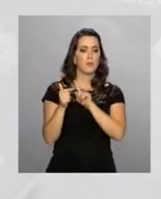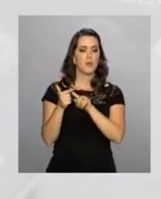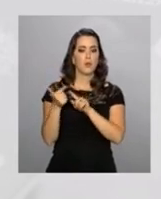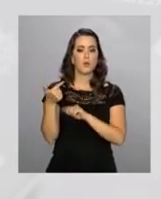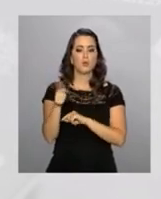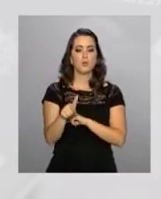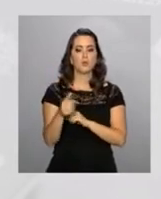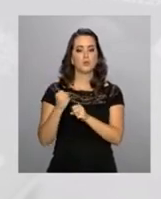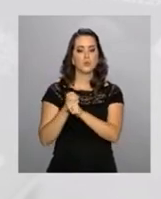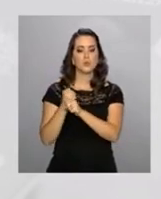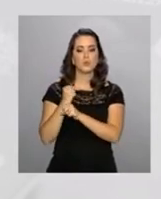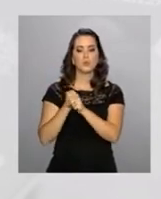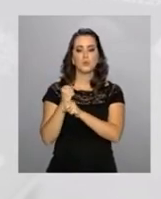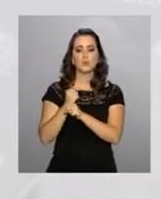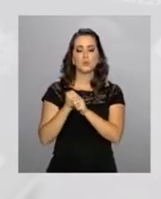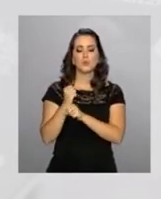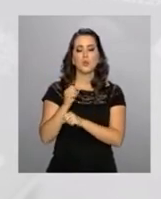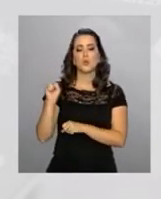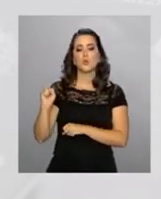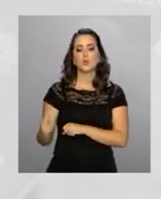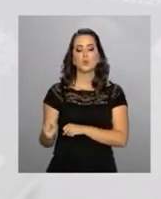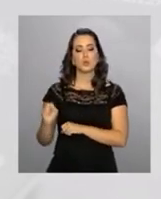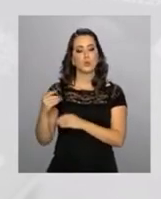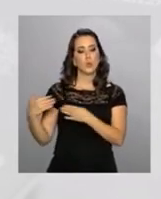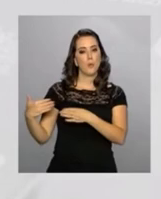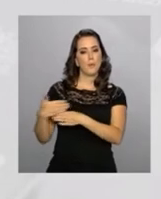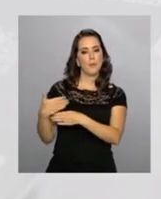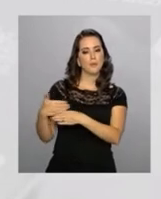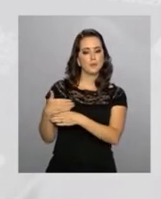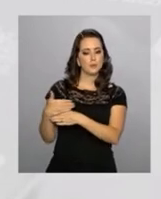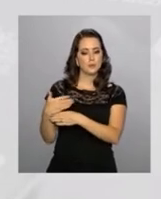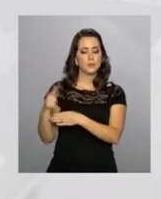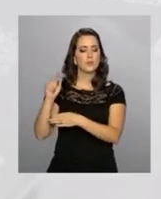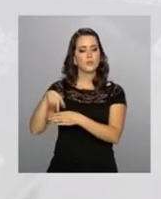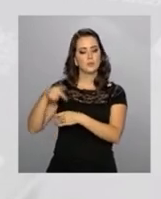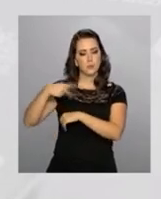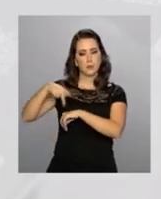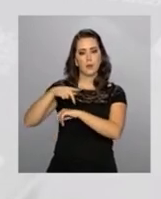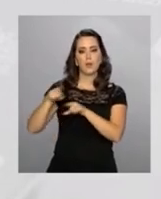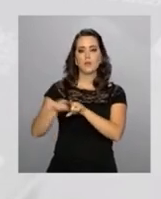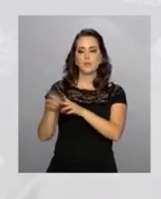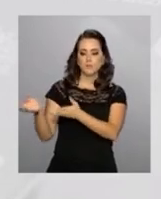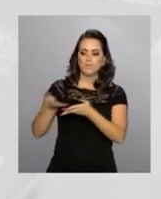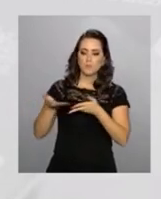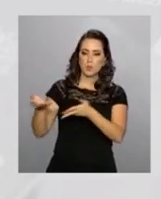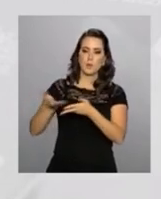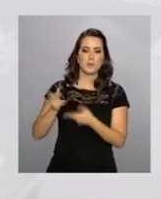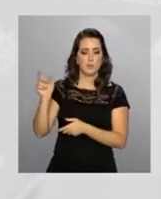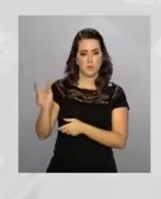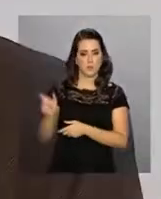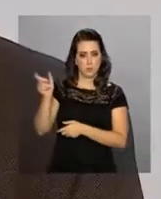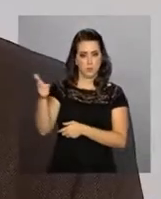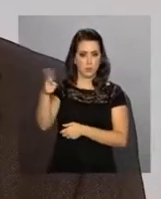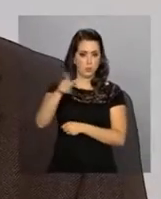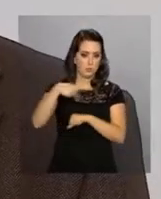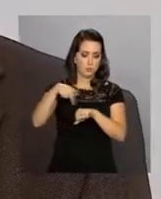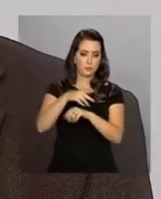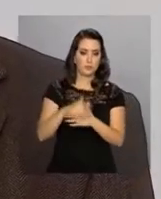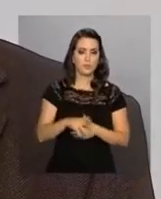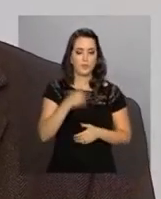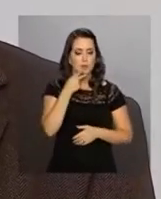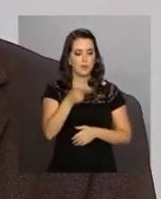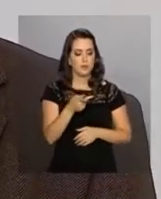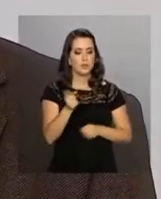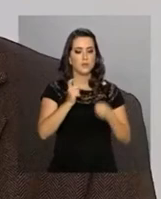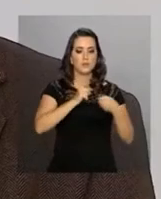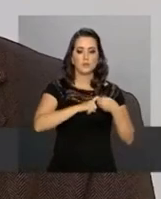E nos últimos anos, os estados do sul e da fronteira do país também estão absorvendo essa mão de obra. A gente destaca